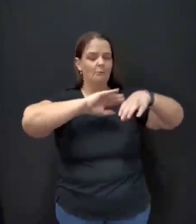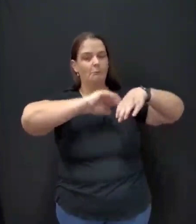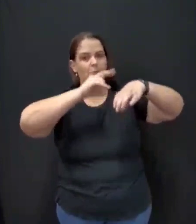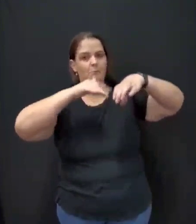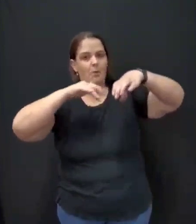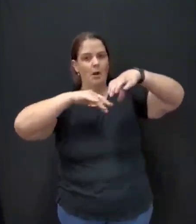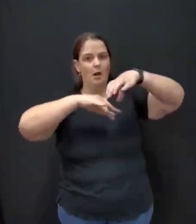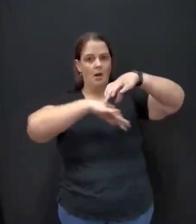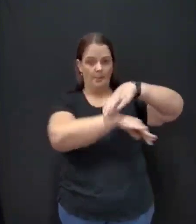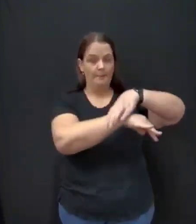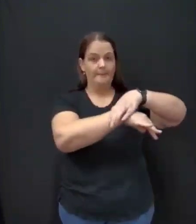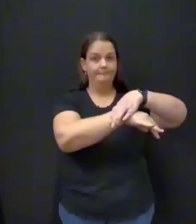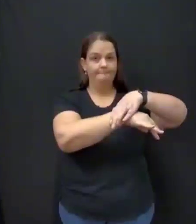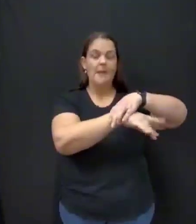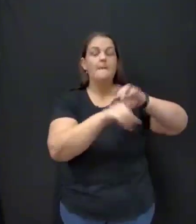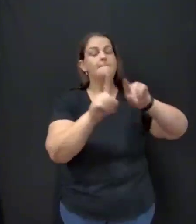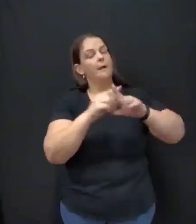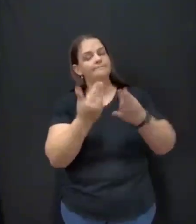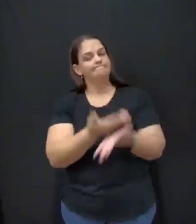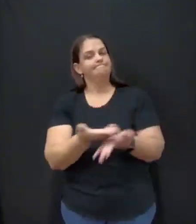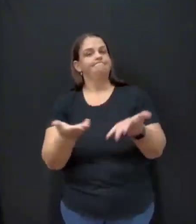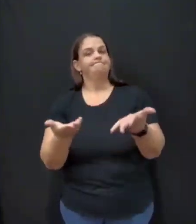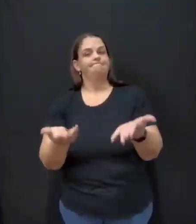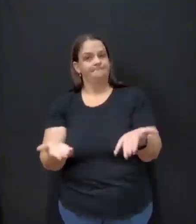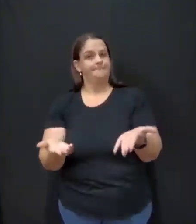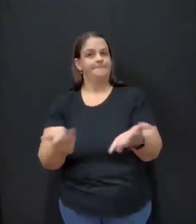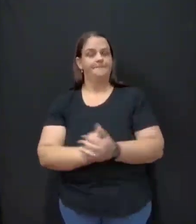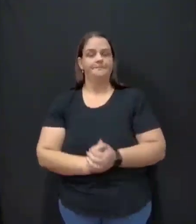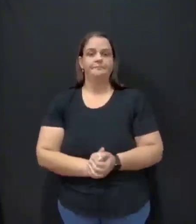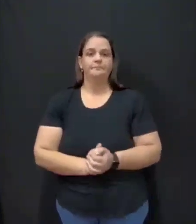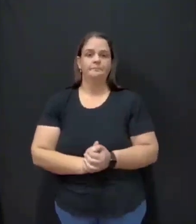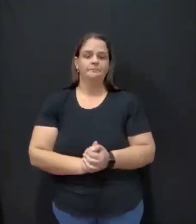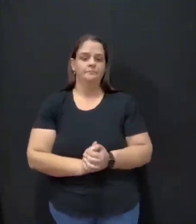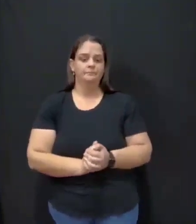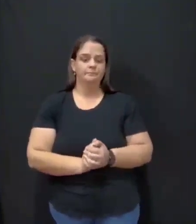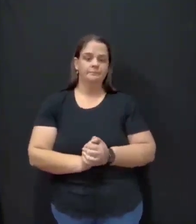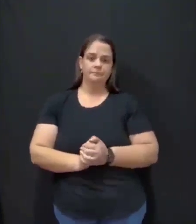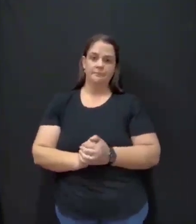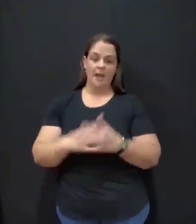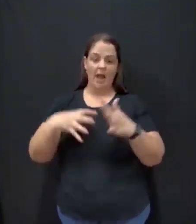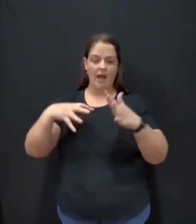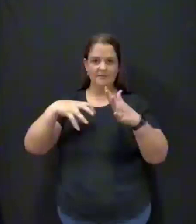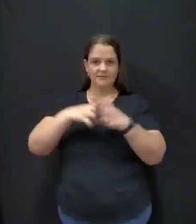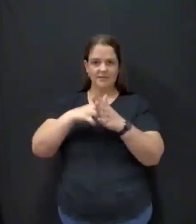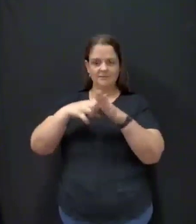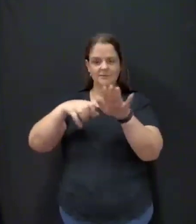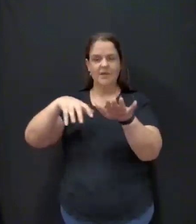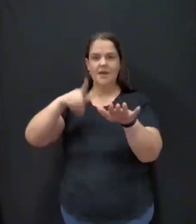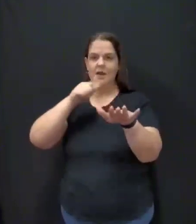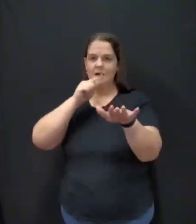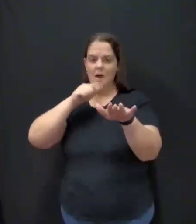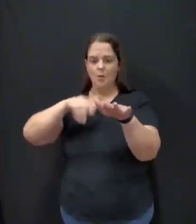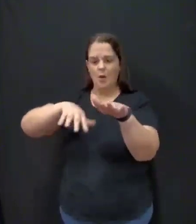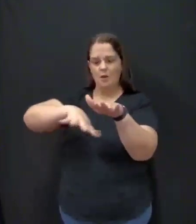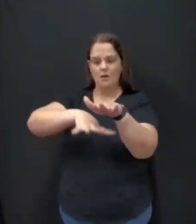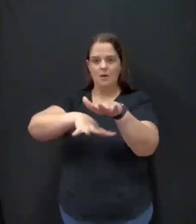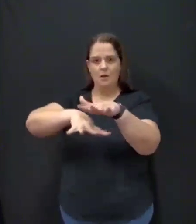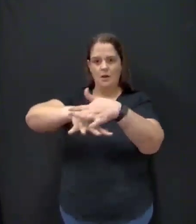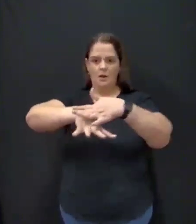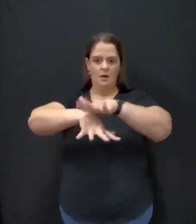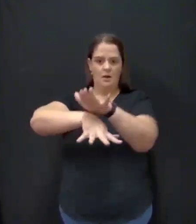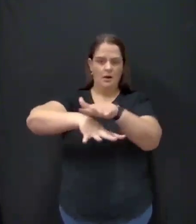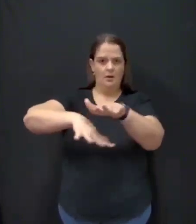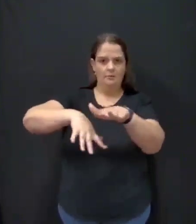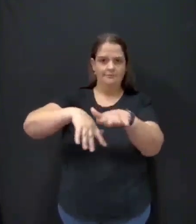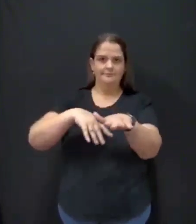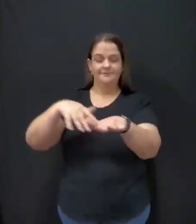Agora, senhores, todo acidente de aquaplanagem, vou jogar a culpa em A, B ou C,